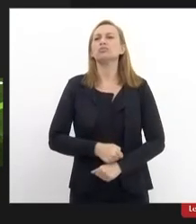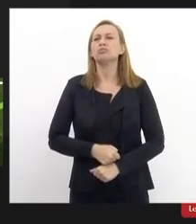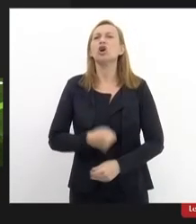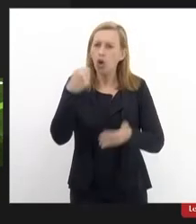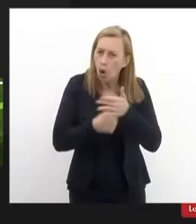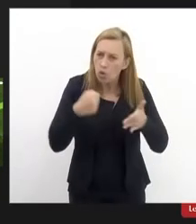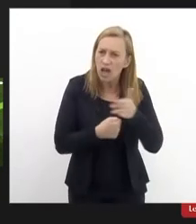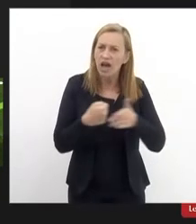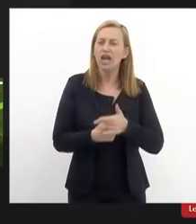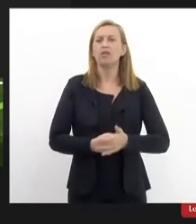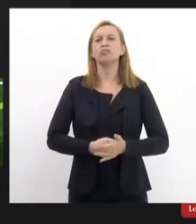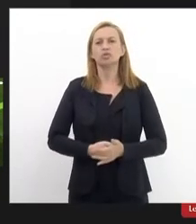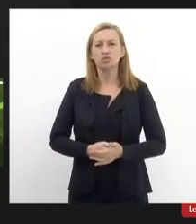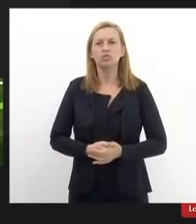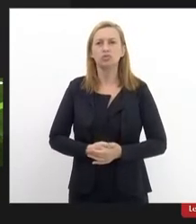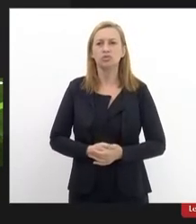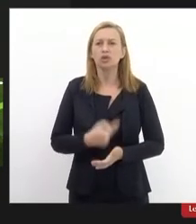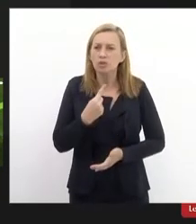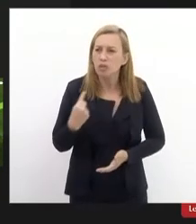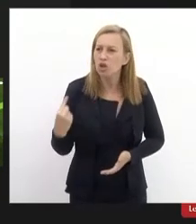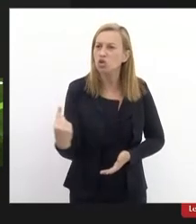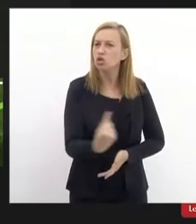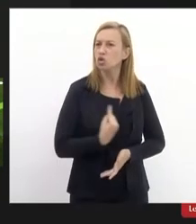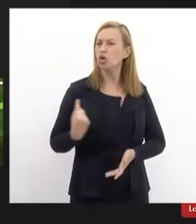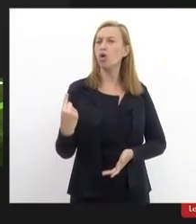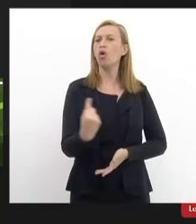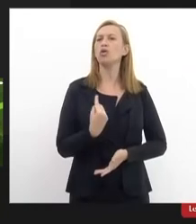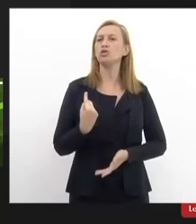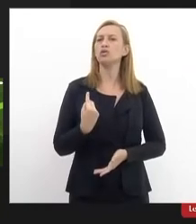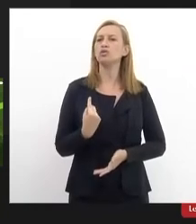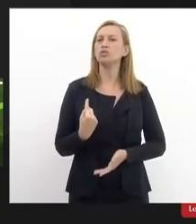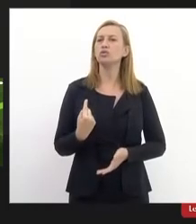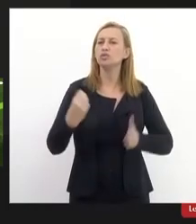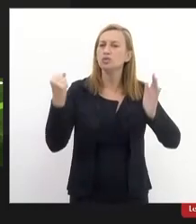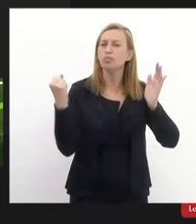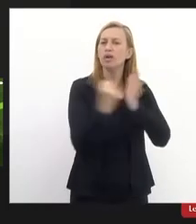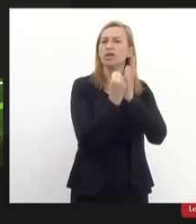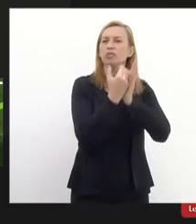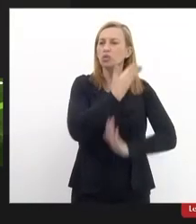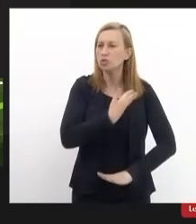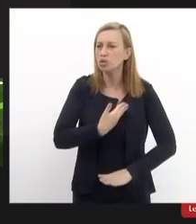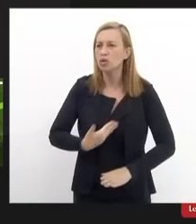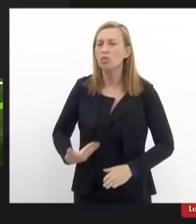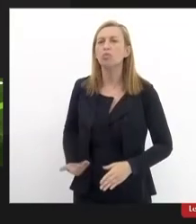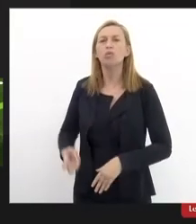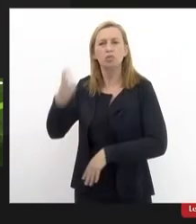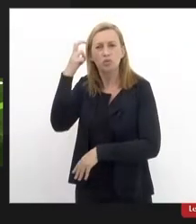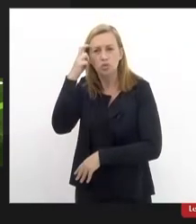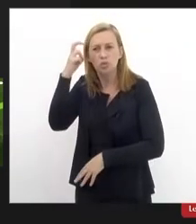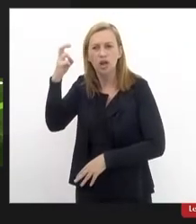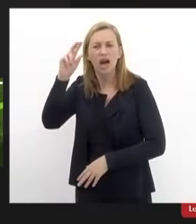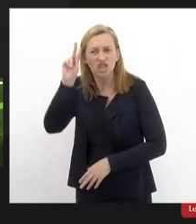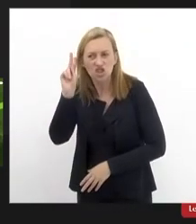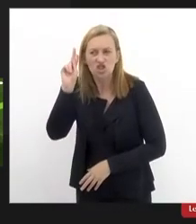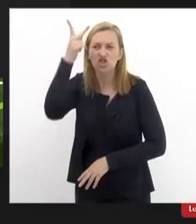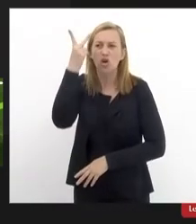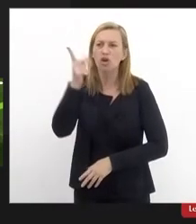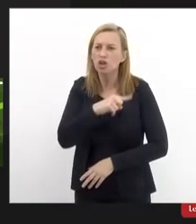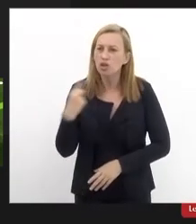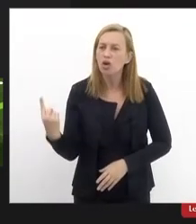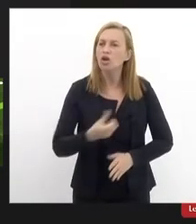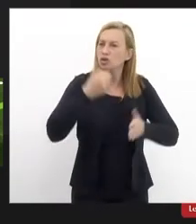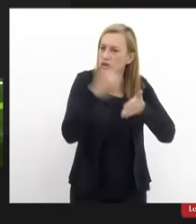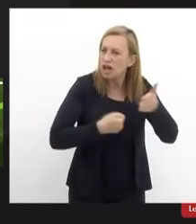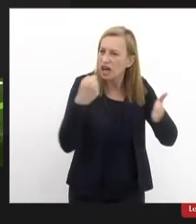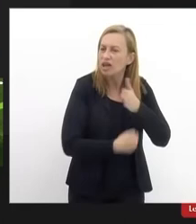lutaremos pelos nossos bens públicos culturais históricos lutaremos pelos nossos